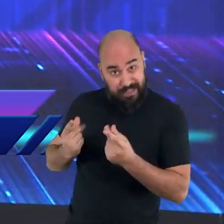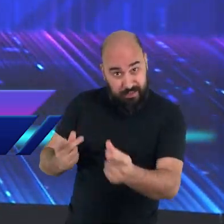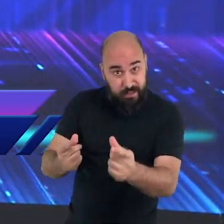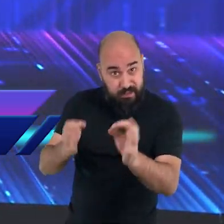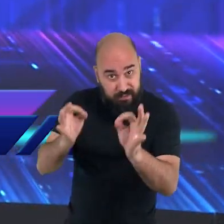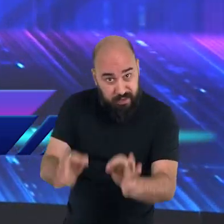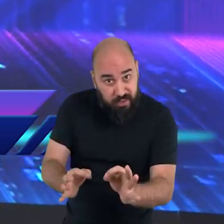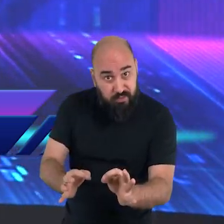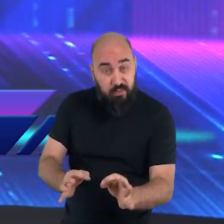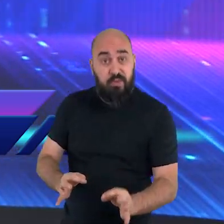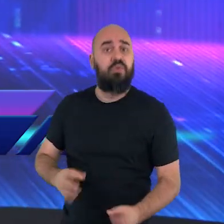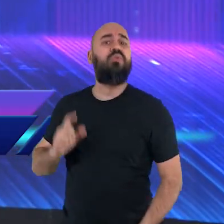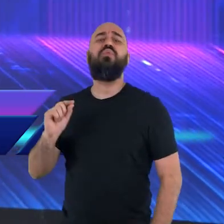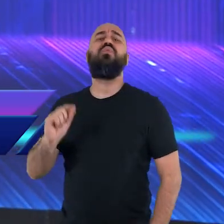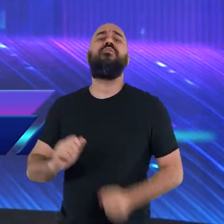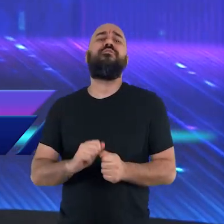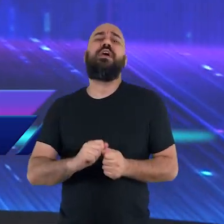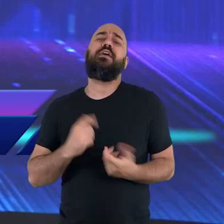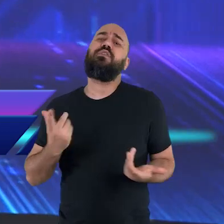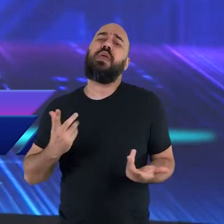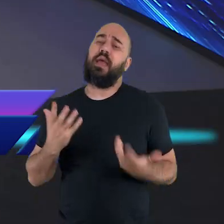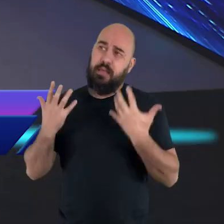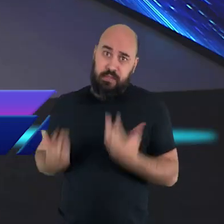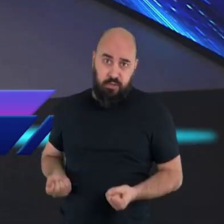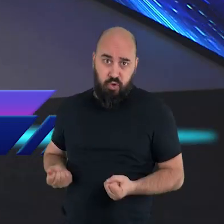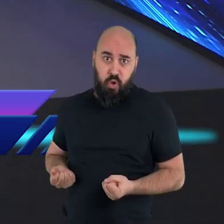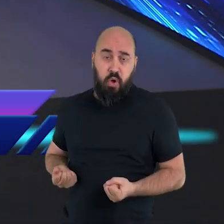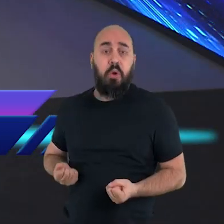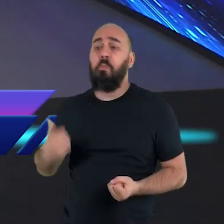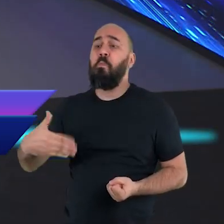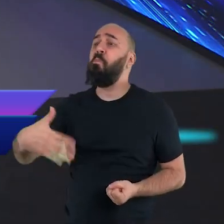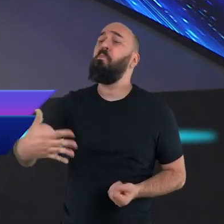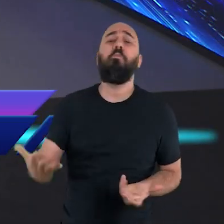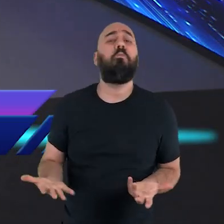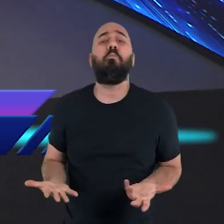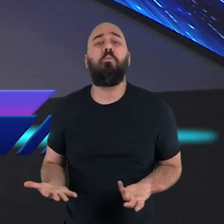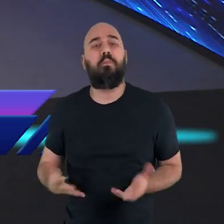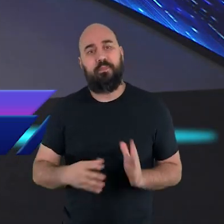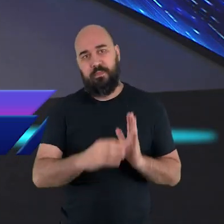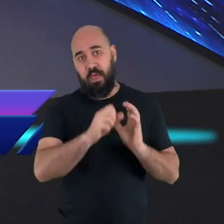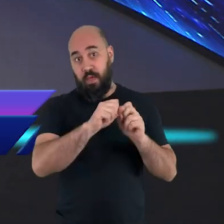advertência que a Bíblia nos dá. Vamos Apocalipse capítulo 14, versículo 7.